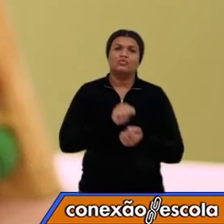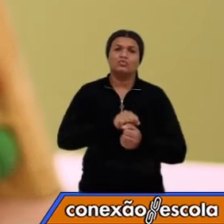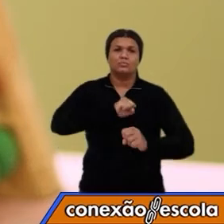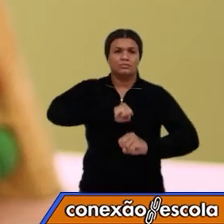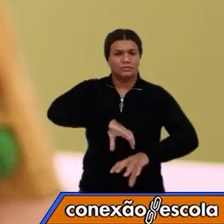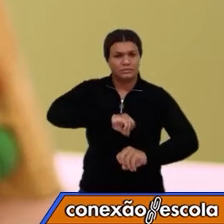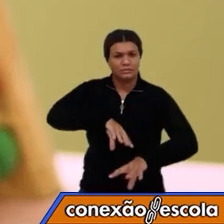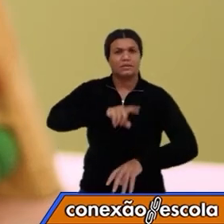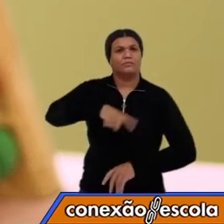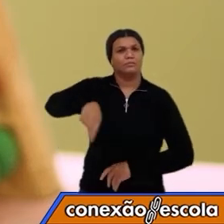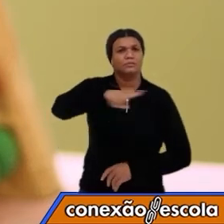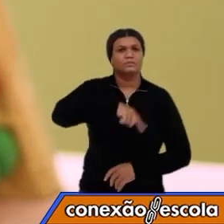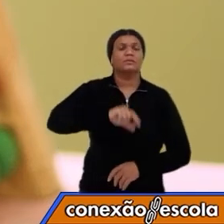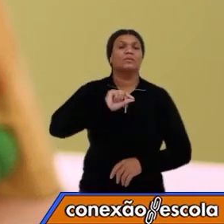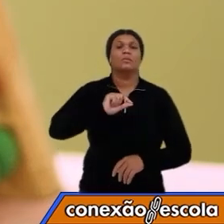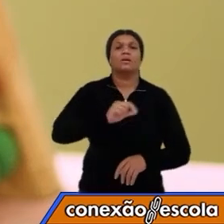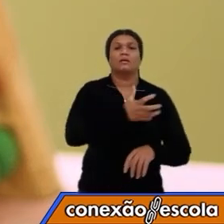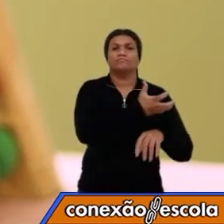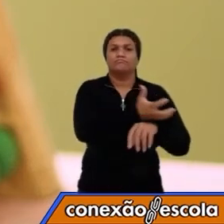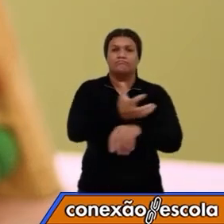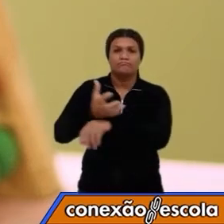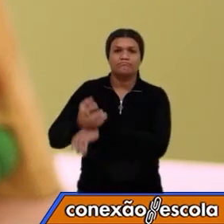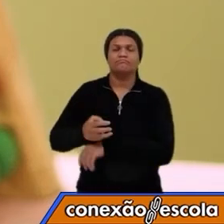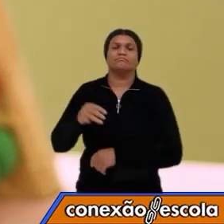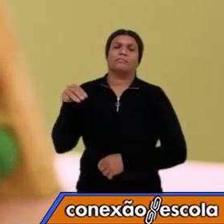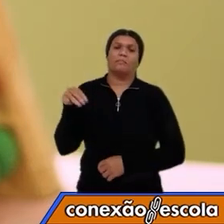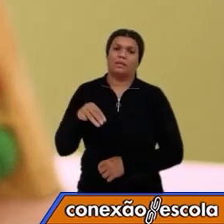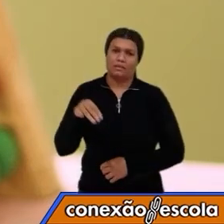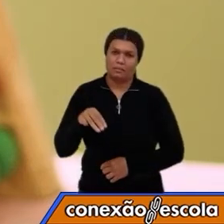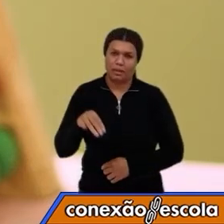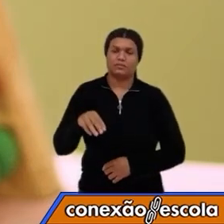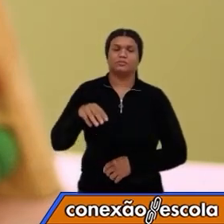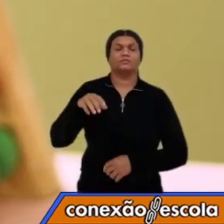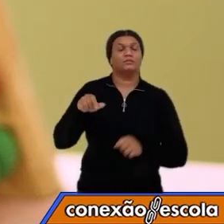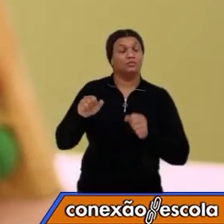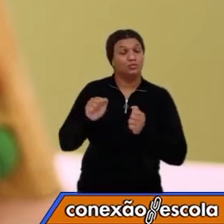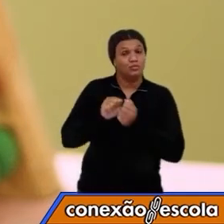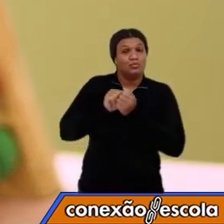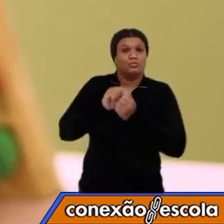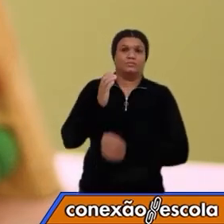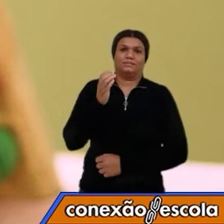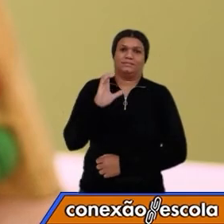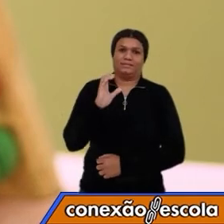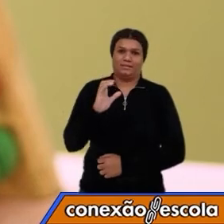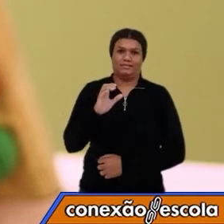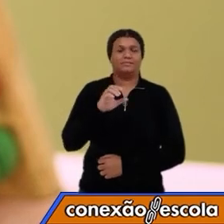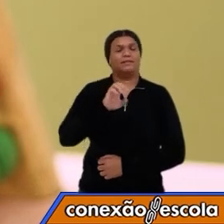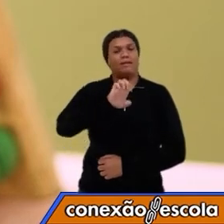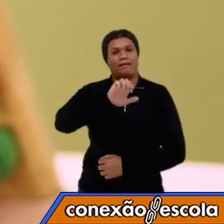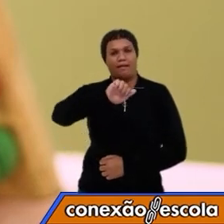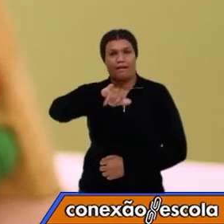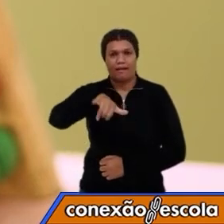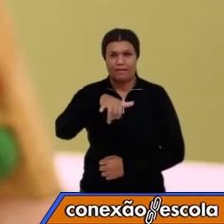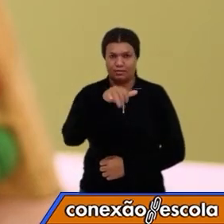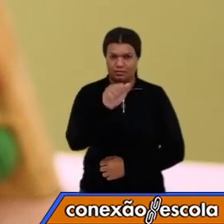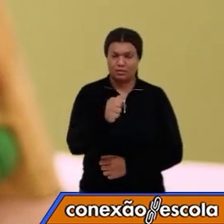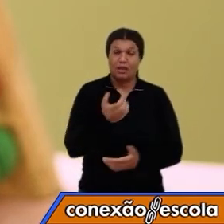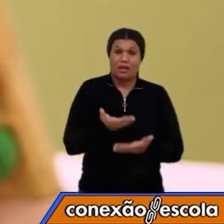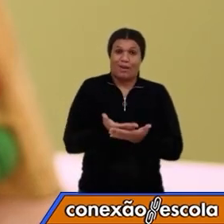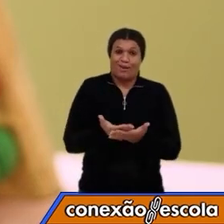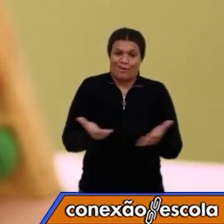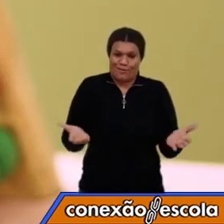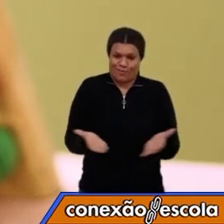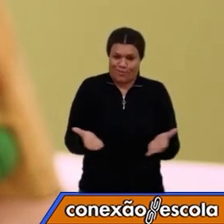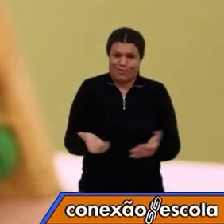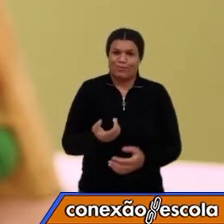curriculares Matemática e Ciências na Eaja. Na aula de hoje, nós vamos compreender